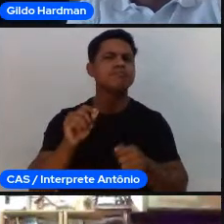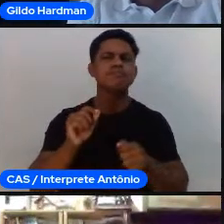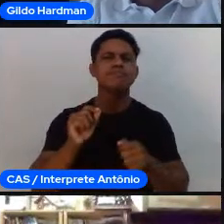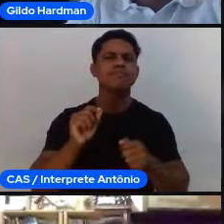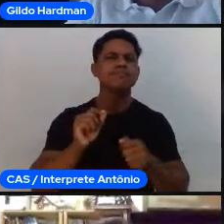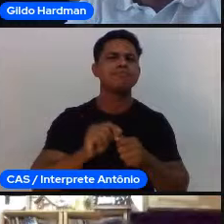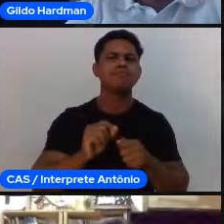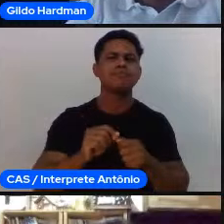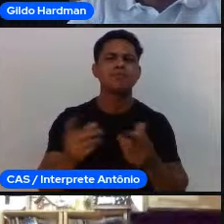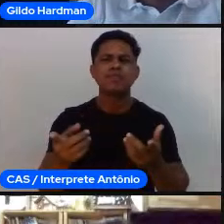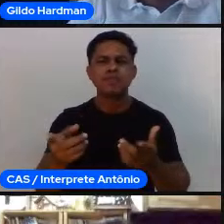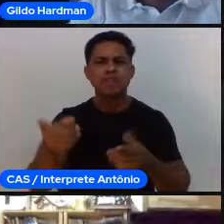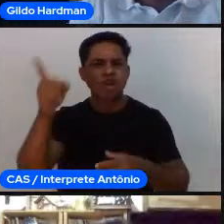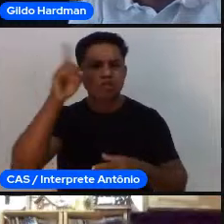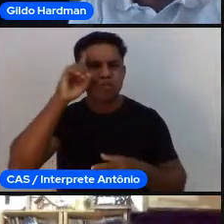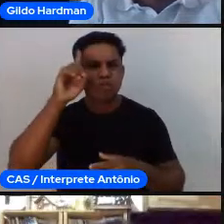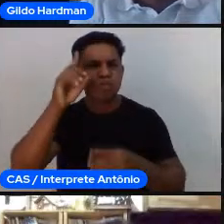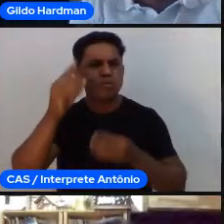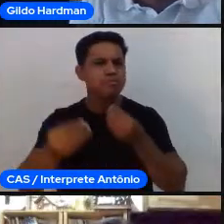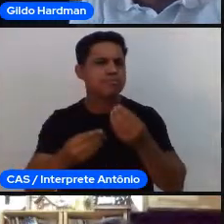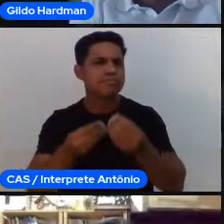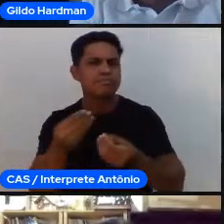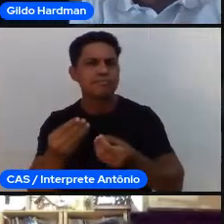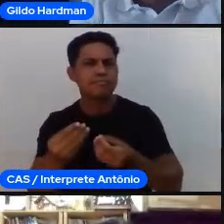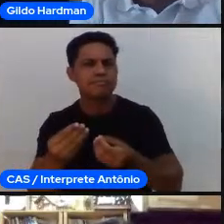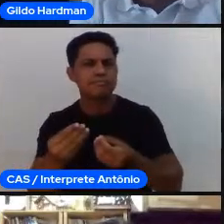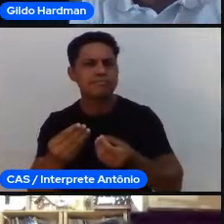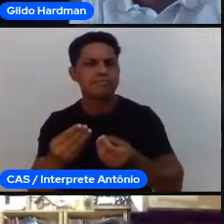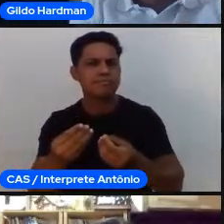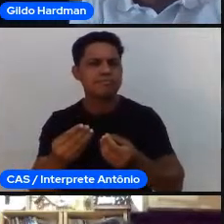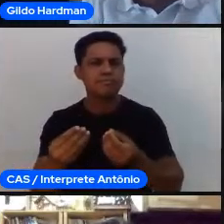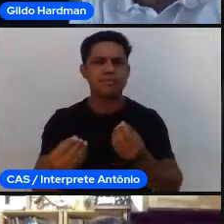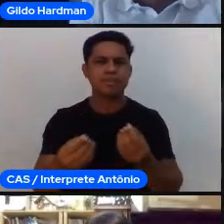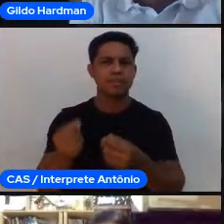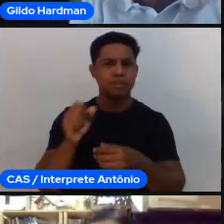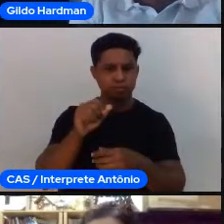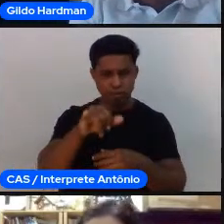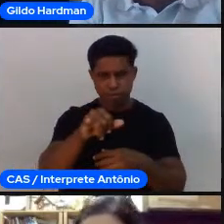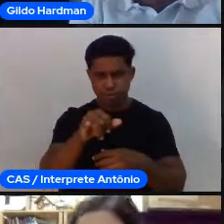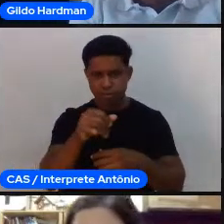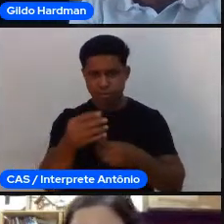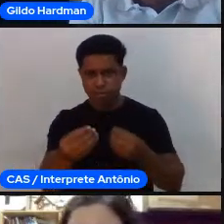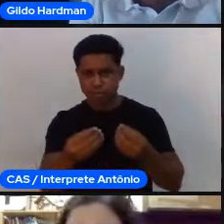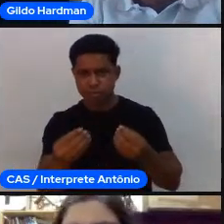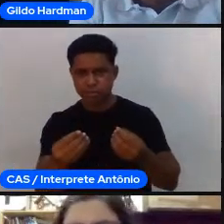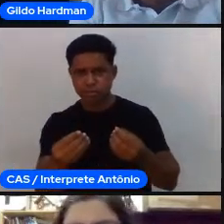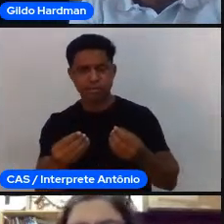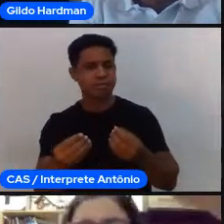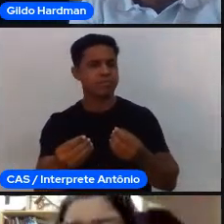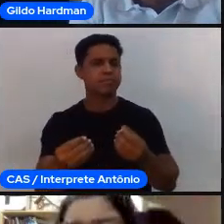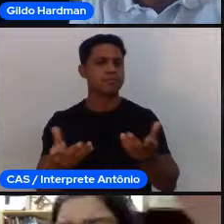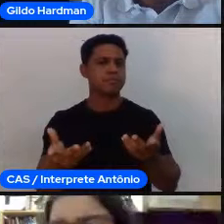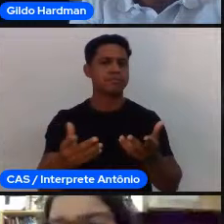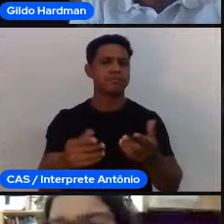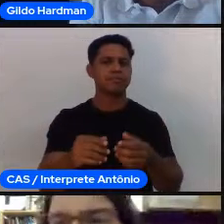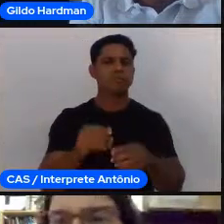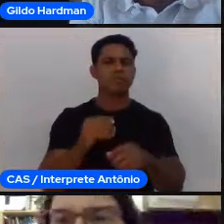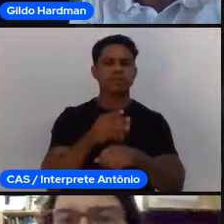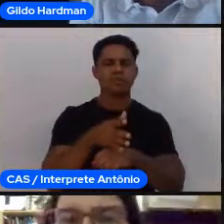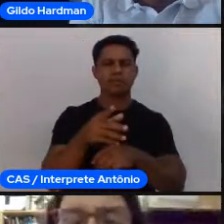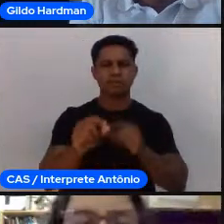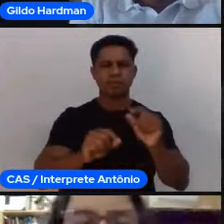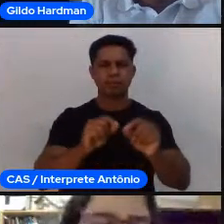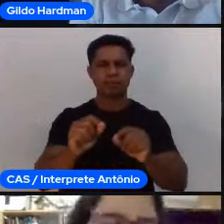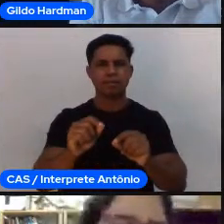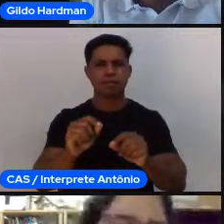nesse www.menti.com, que eu botei ali no YouTube, tem um código, ele vai pedir para inserir esse